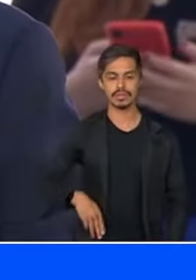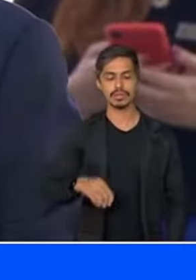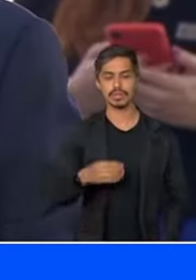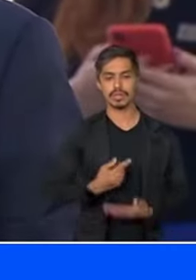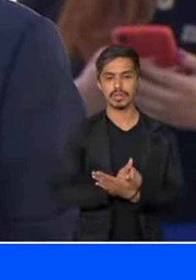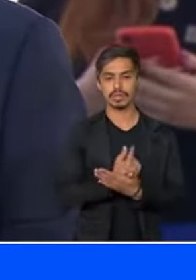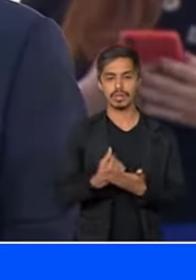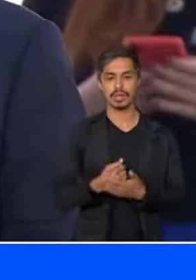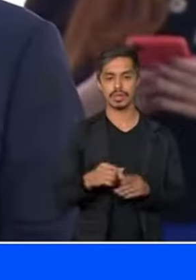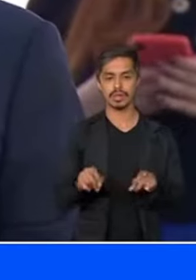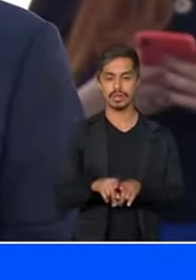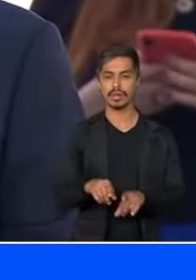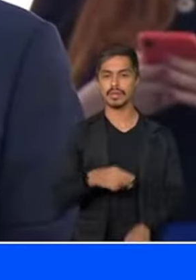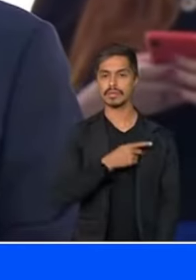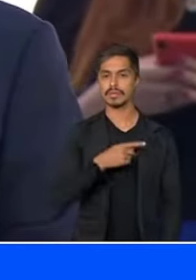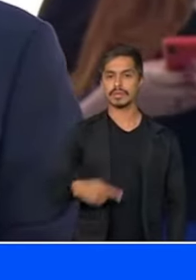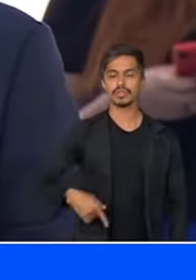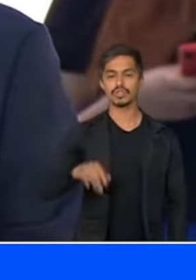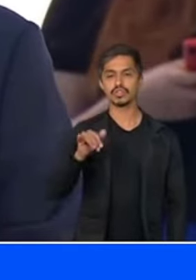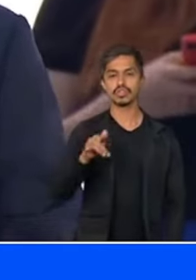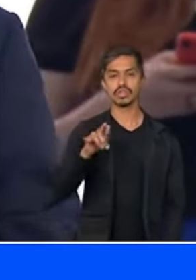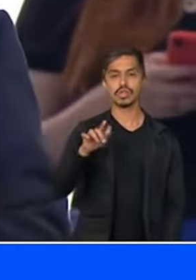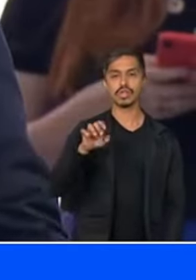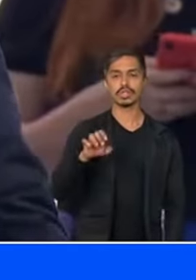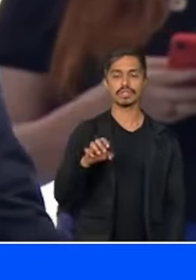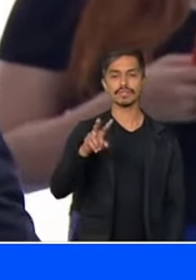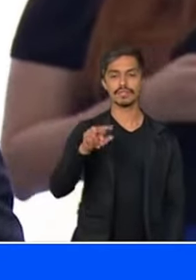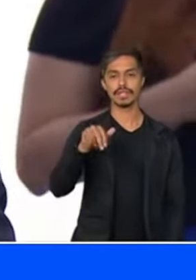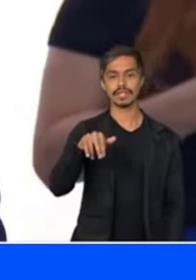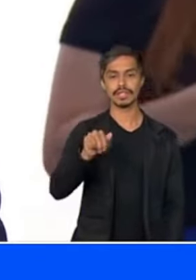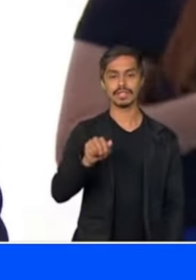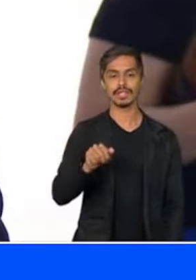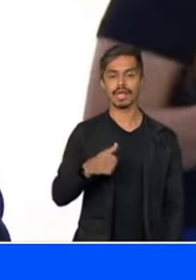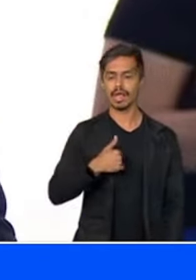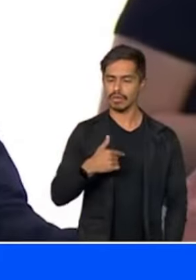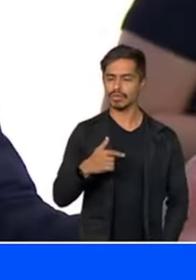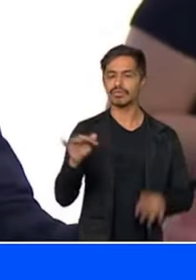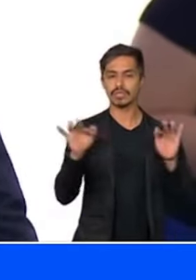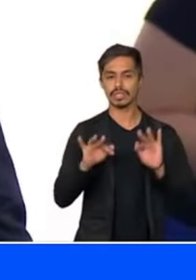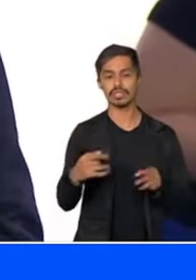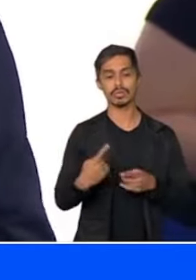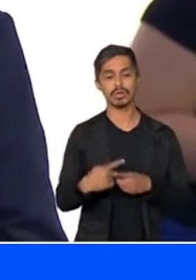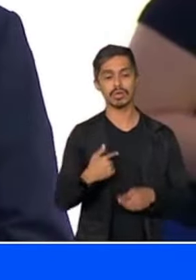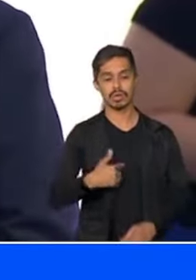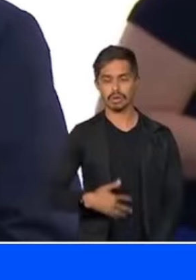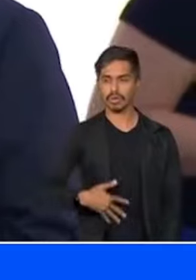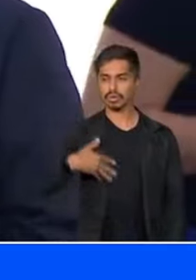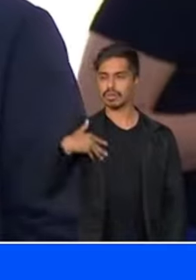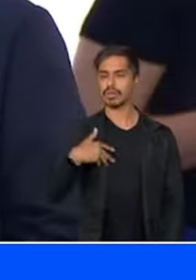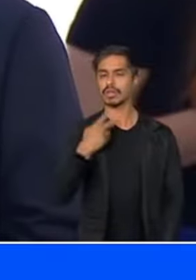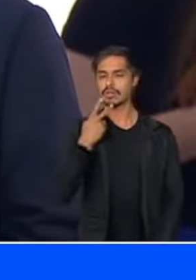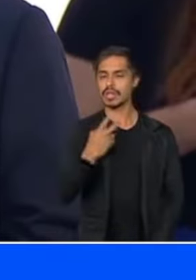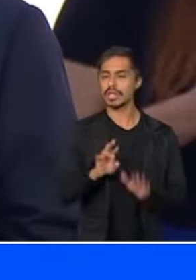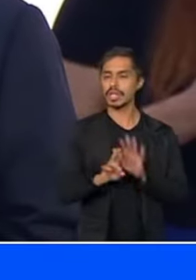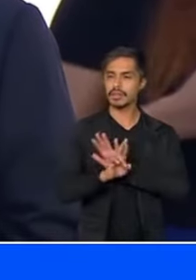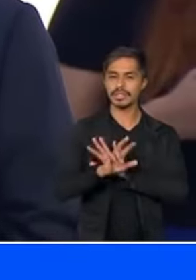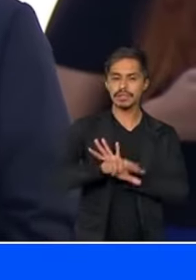Presidente Jorge Viana Eu gostaria aqui, fico muito honrado em falar em nome de todos que aqui estão